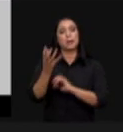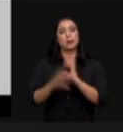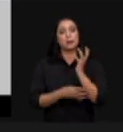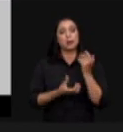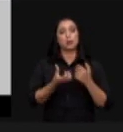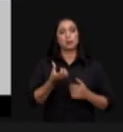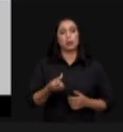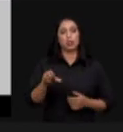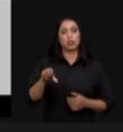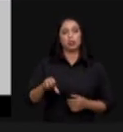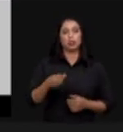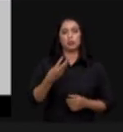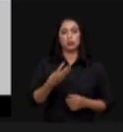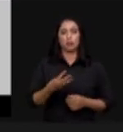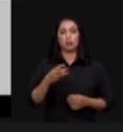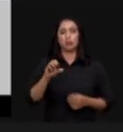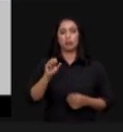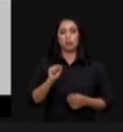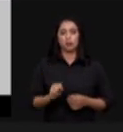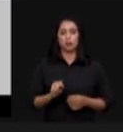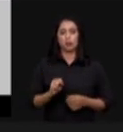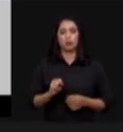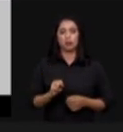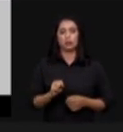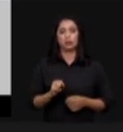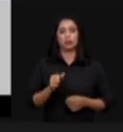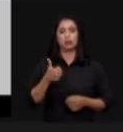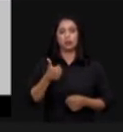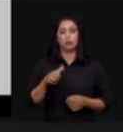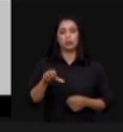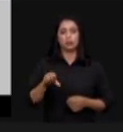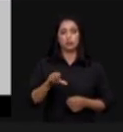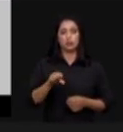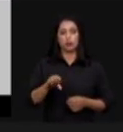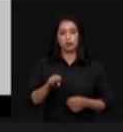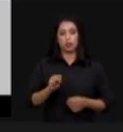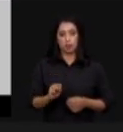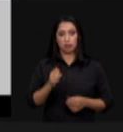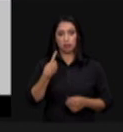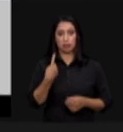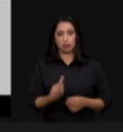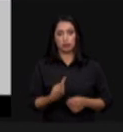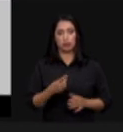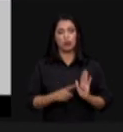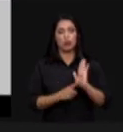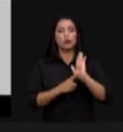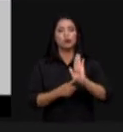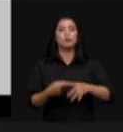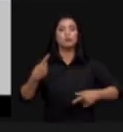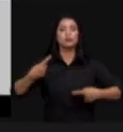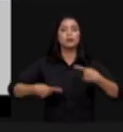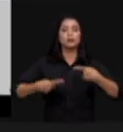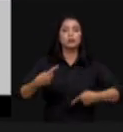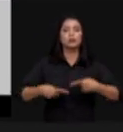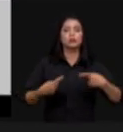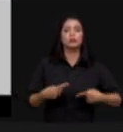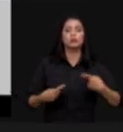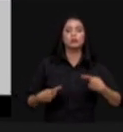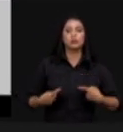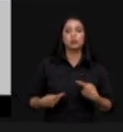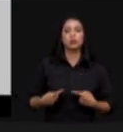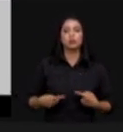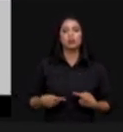6938 de 31 de agosto de 81 ele traz os instrumentos desta política que se conjugam e